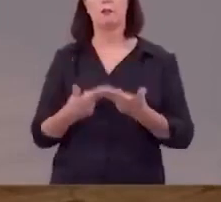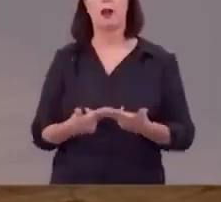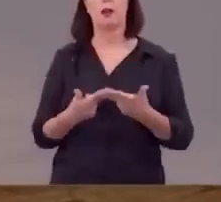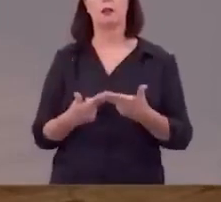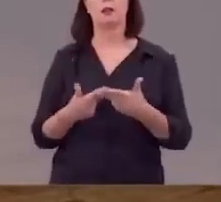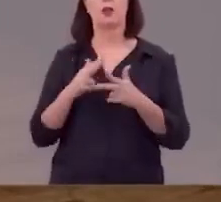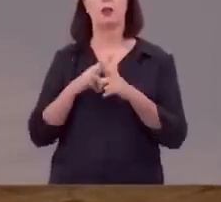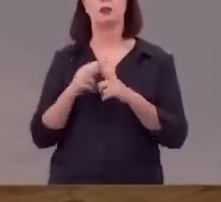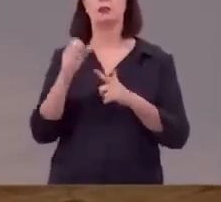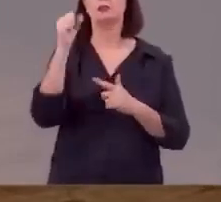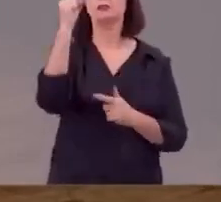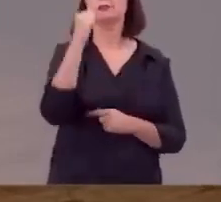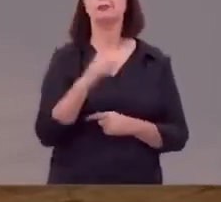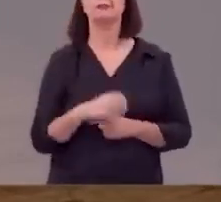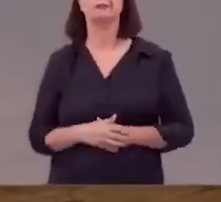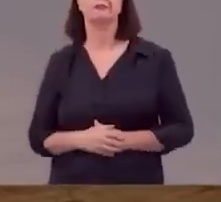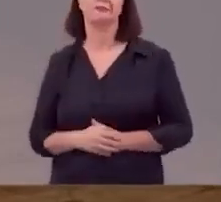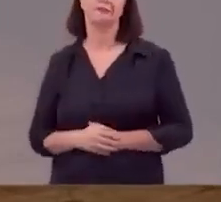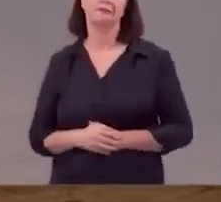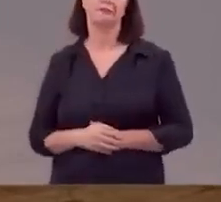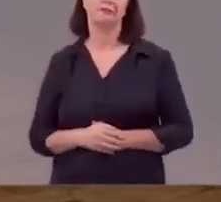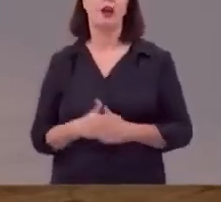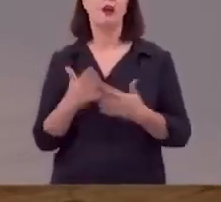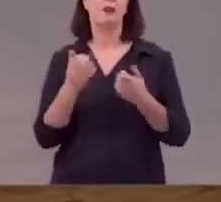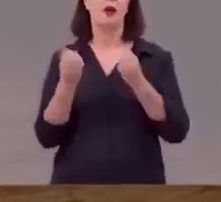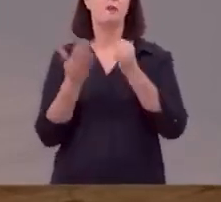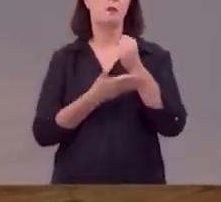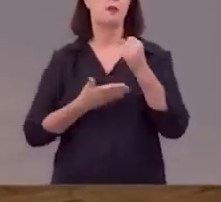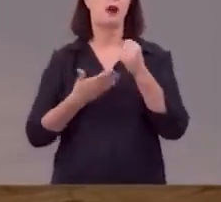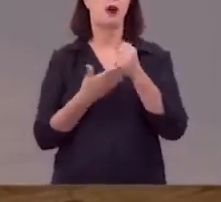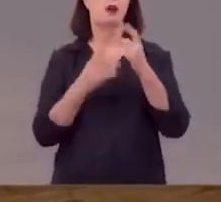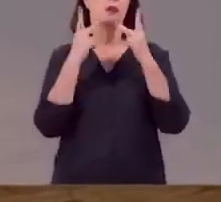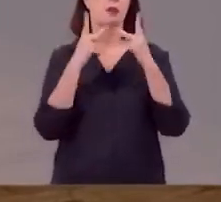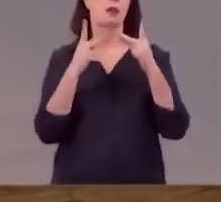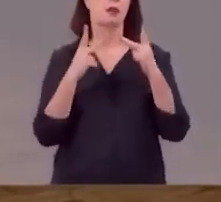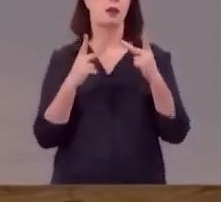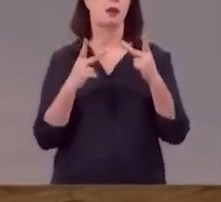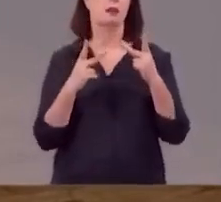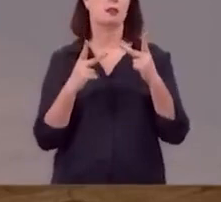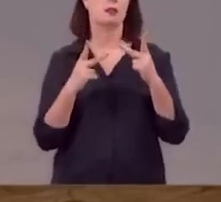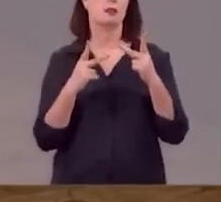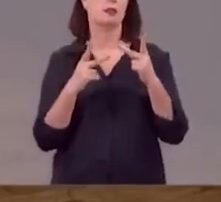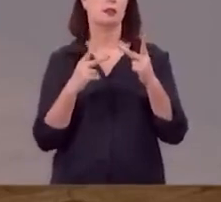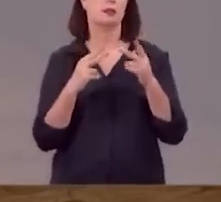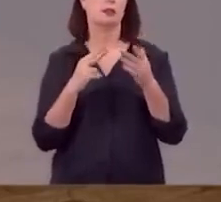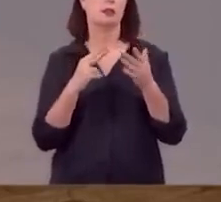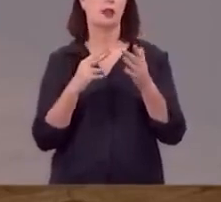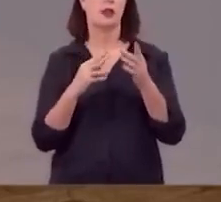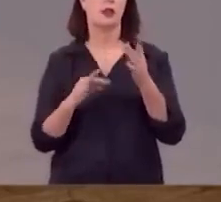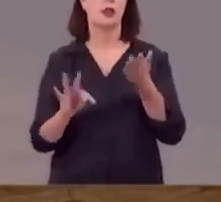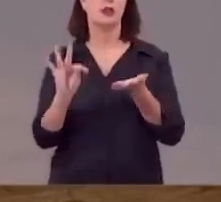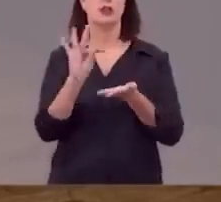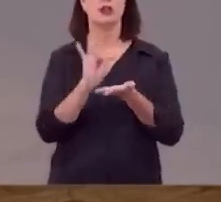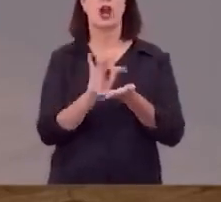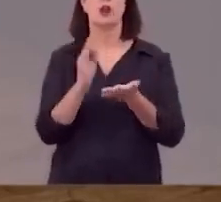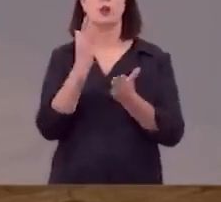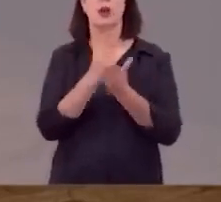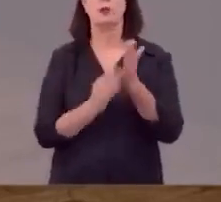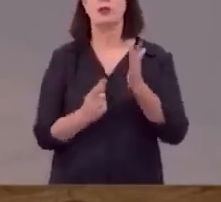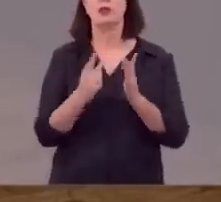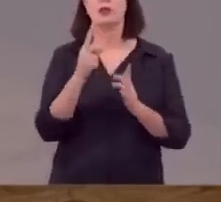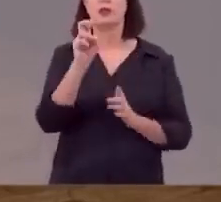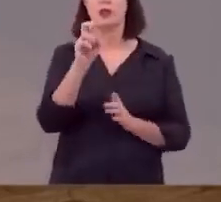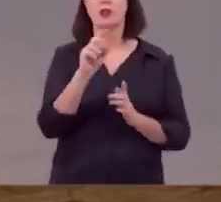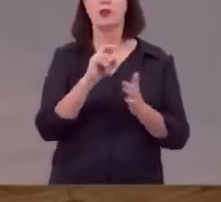paciência triunfadora vamos basear esta mensagem na carta de Tiago